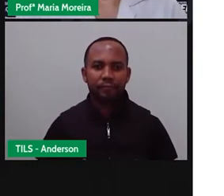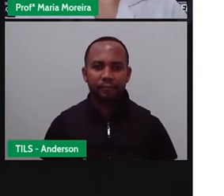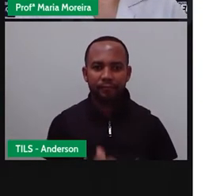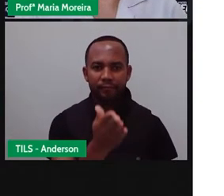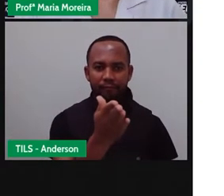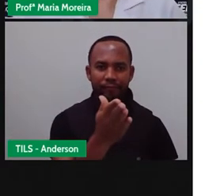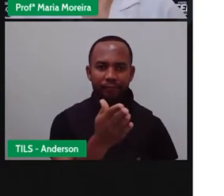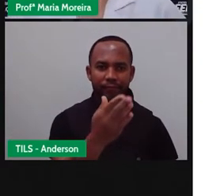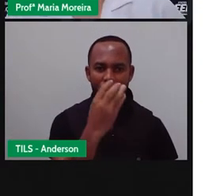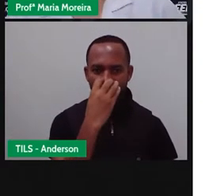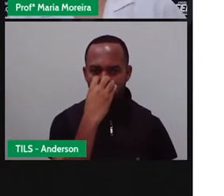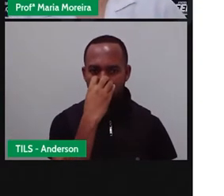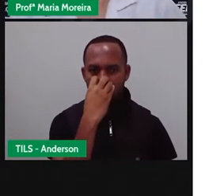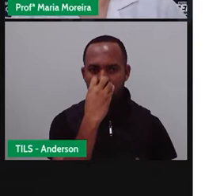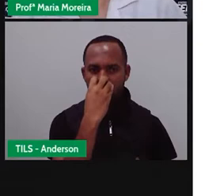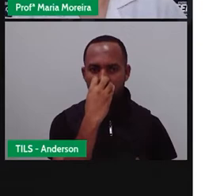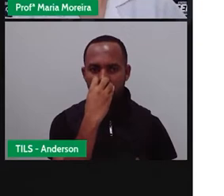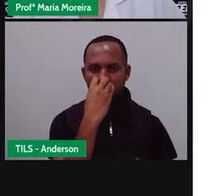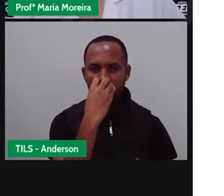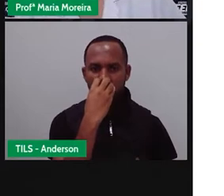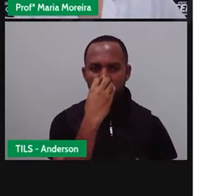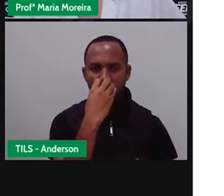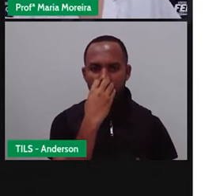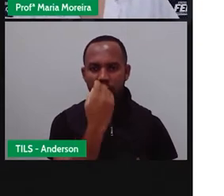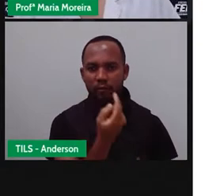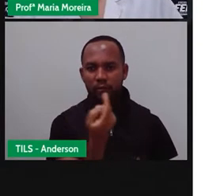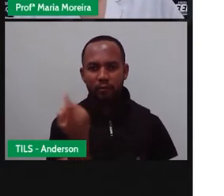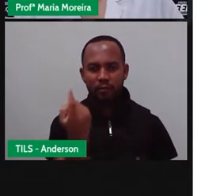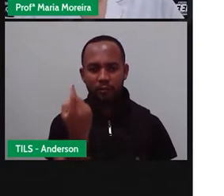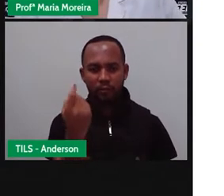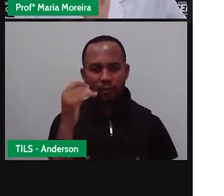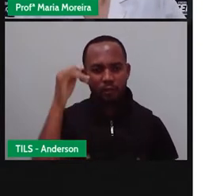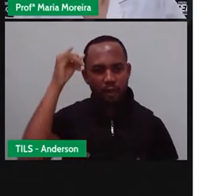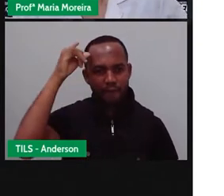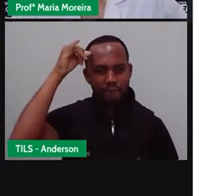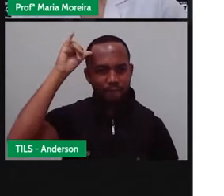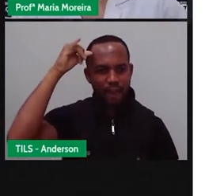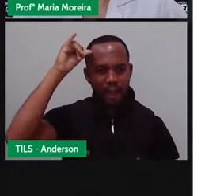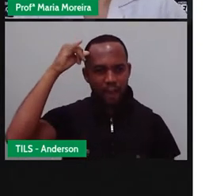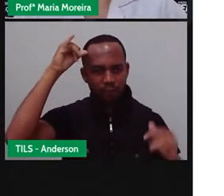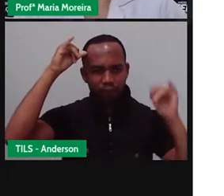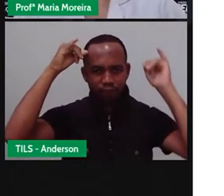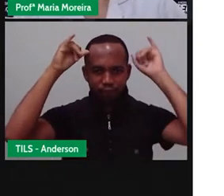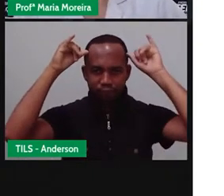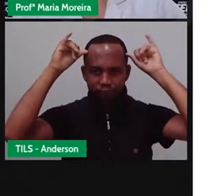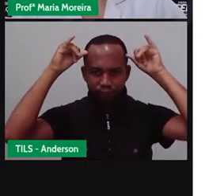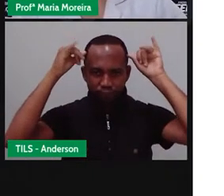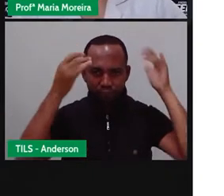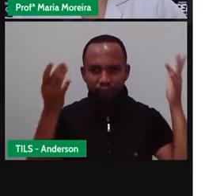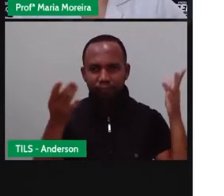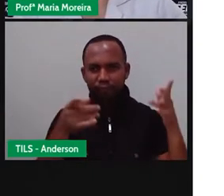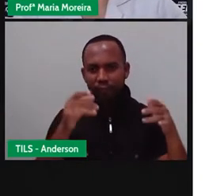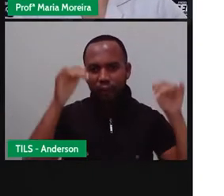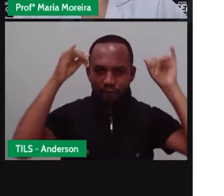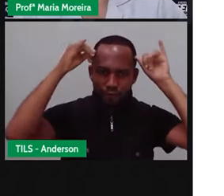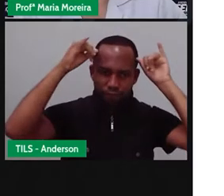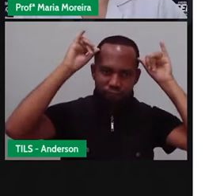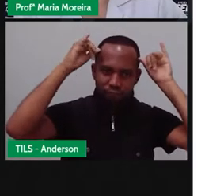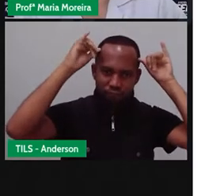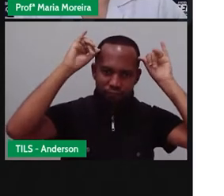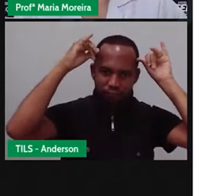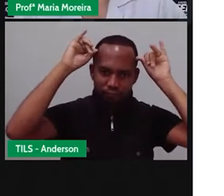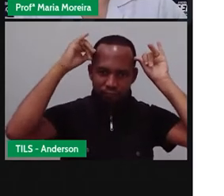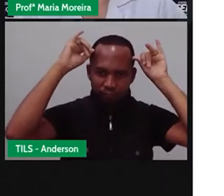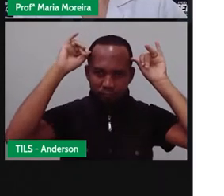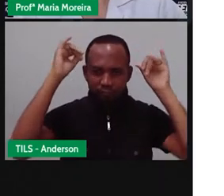Do lado, um cachorrinho aqui, levando uma flor, e do outro lado, o quê? Uma vaca, um boi, um touro. Um touro, eu acho que é um touro, né? Porque